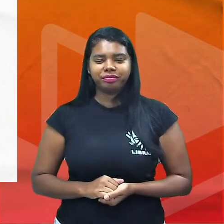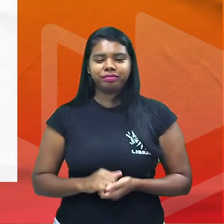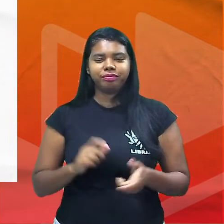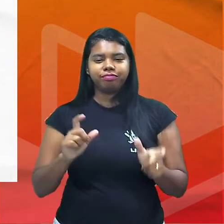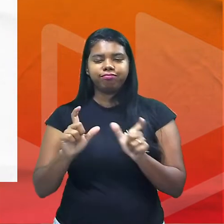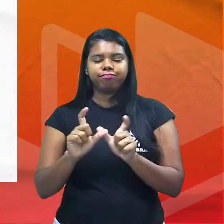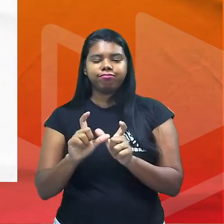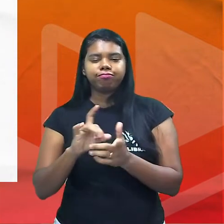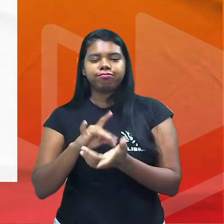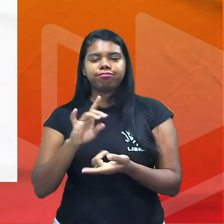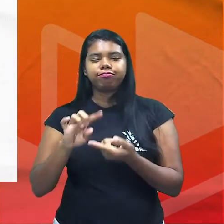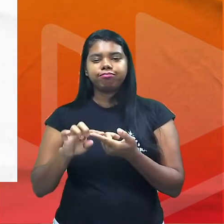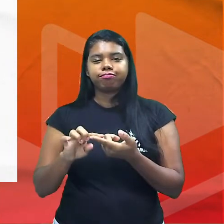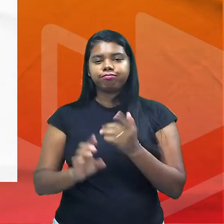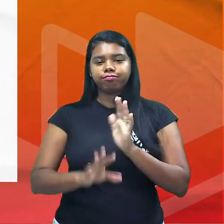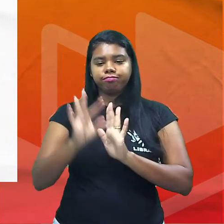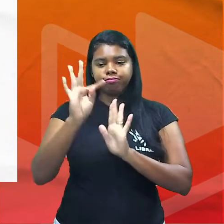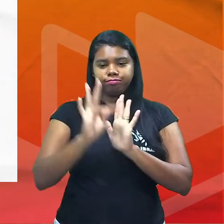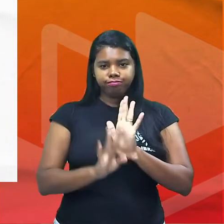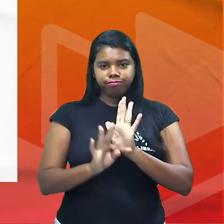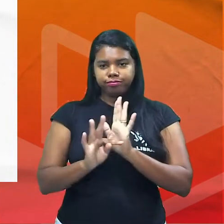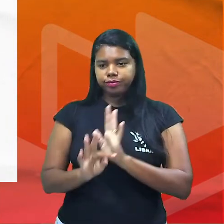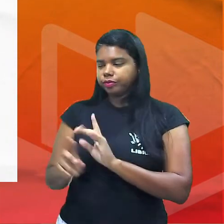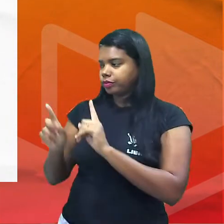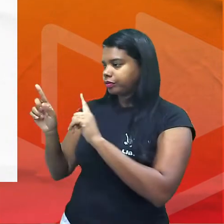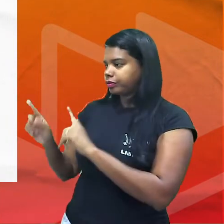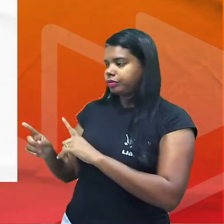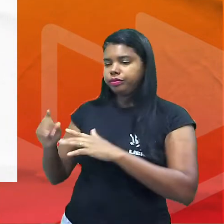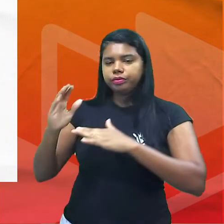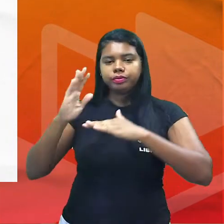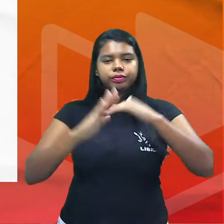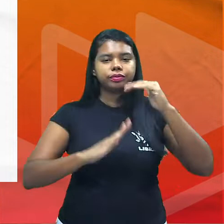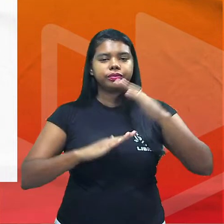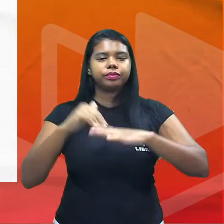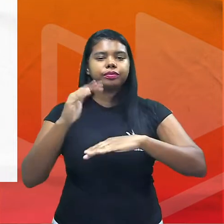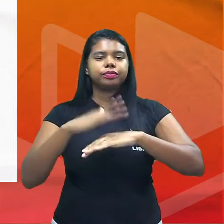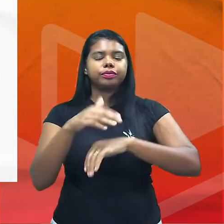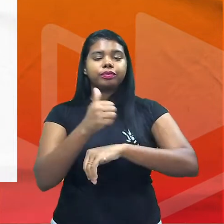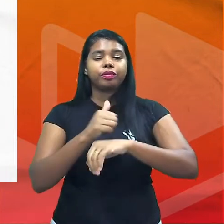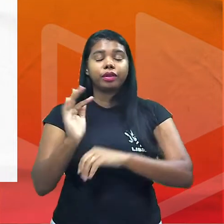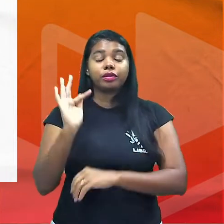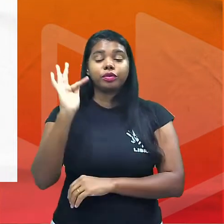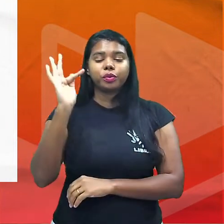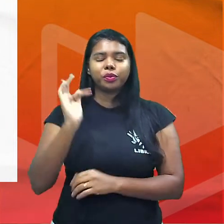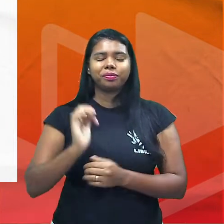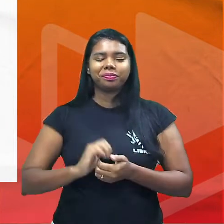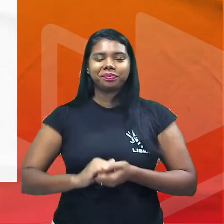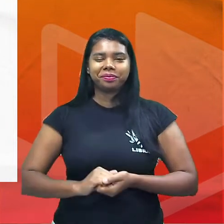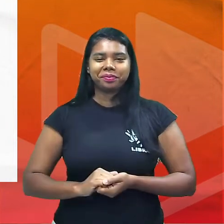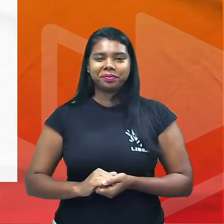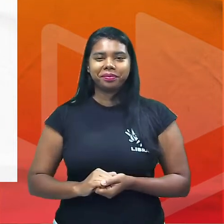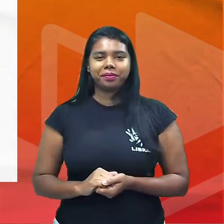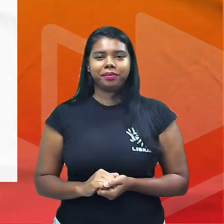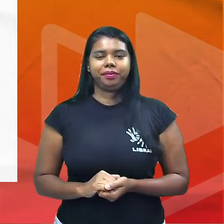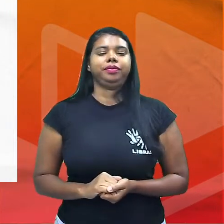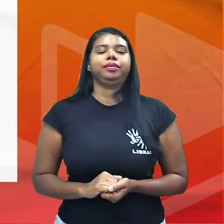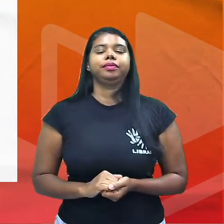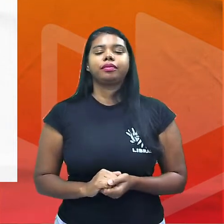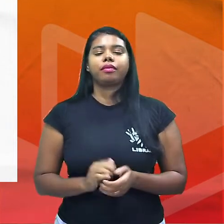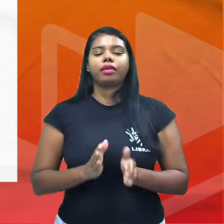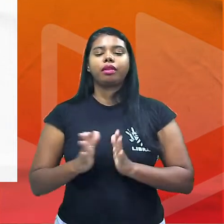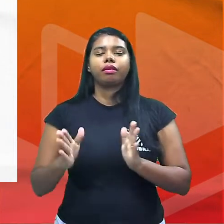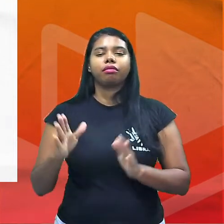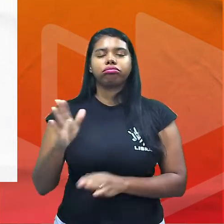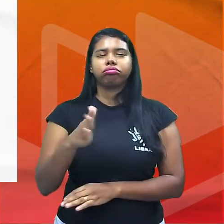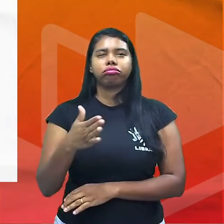esse texto aí ele coloca profissões de futuro ainda na fonte profissões de futuro o acesso foi 10